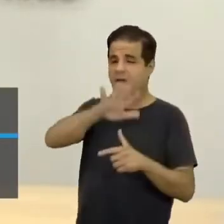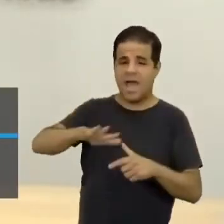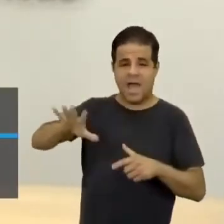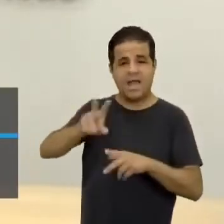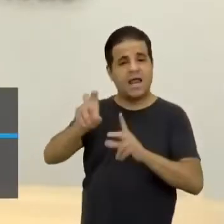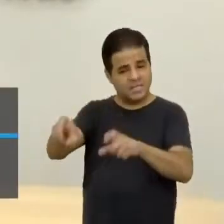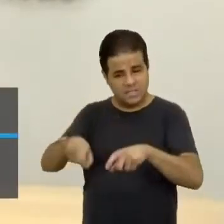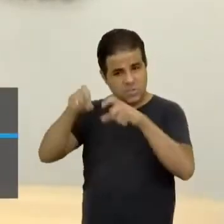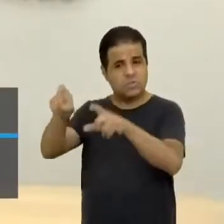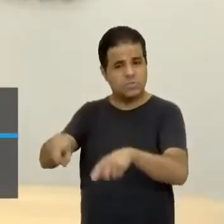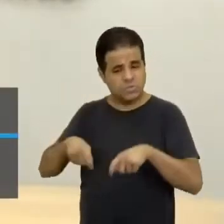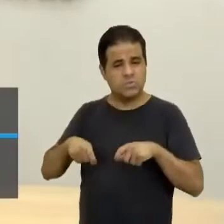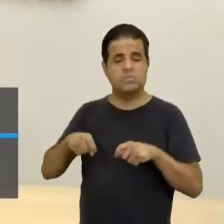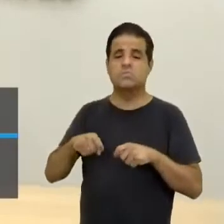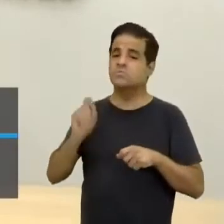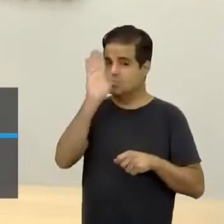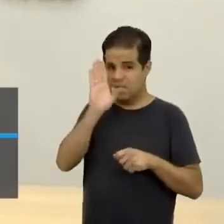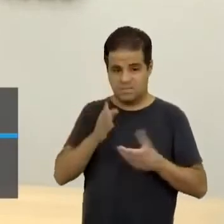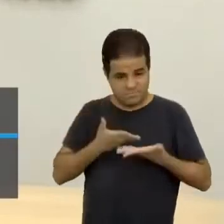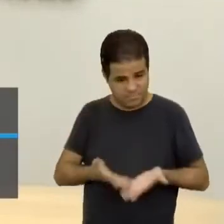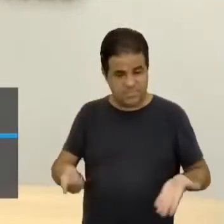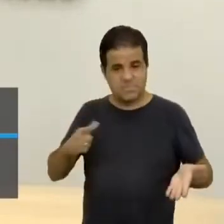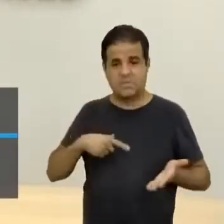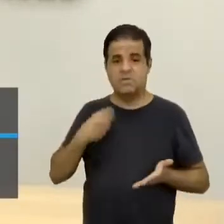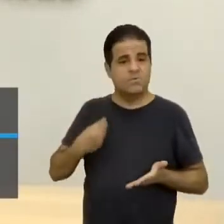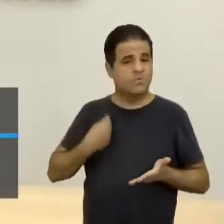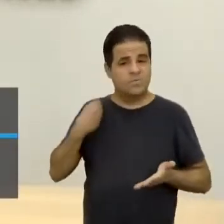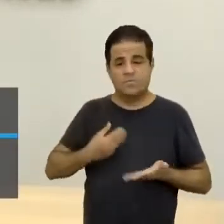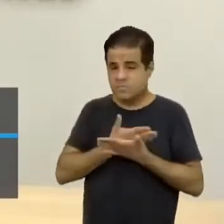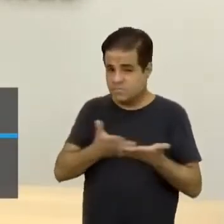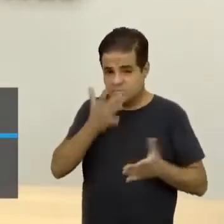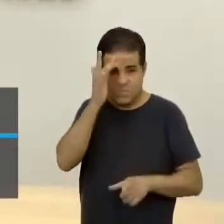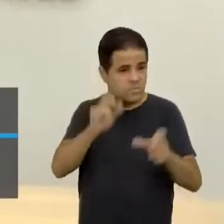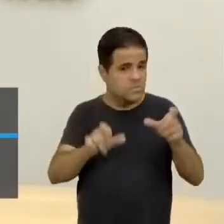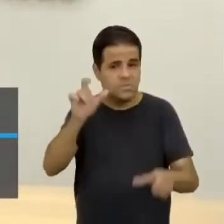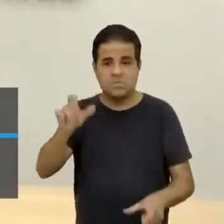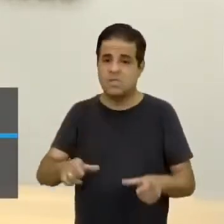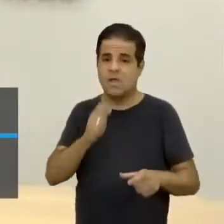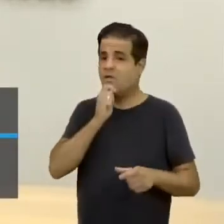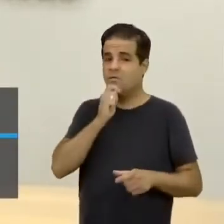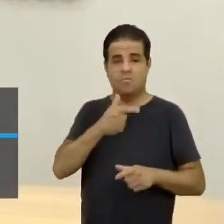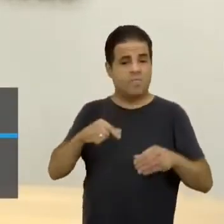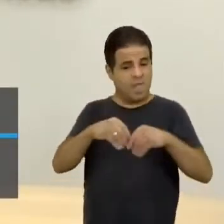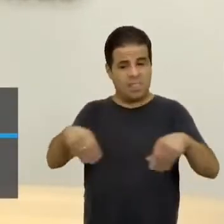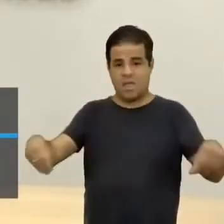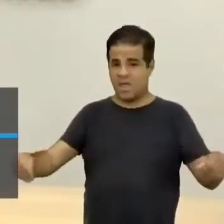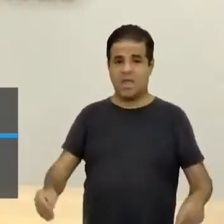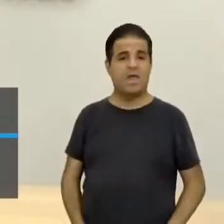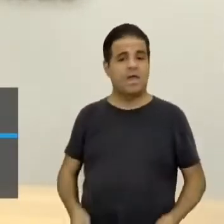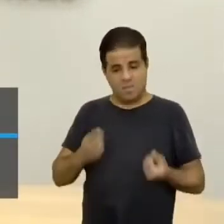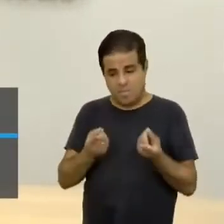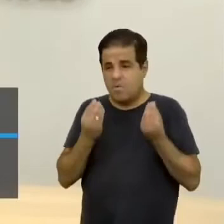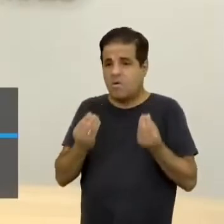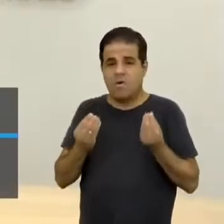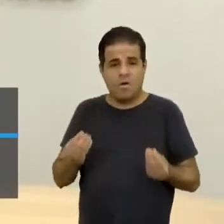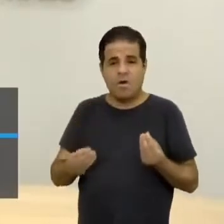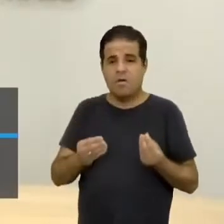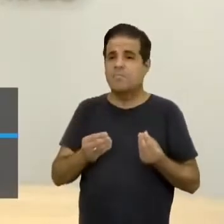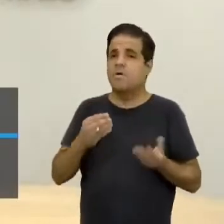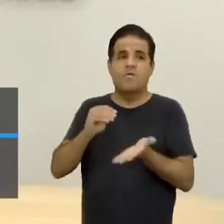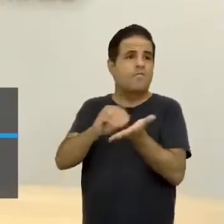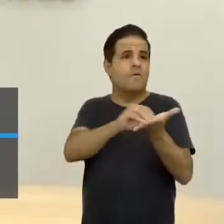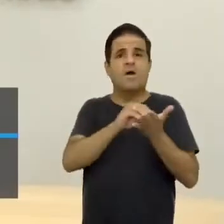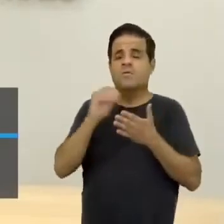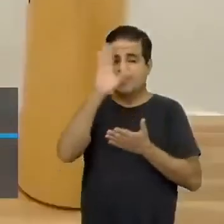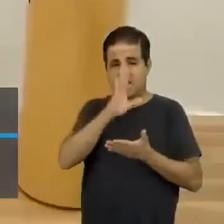agriculturável no planeta e convivemos ao mesmo tempo com pessoas sem terra, o que é uma tremenda contradição, porque o que não